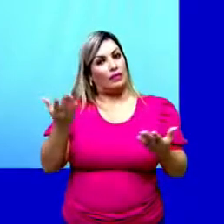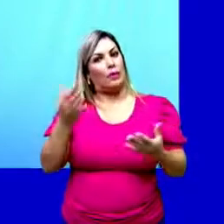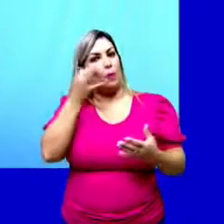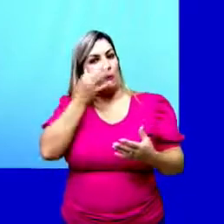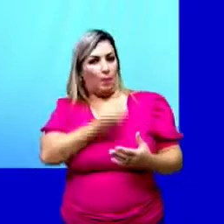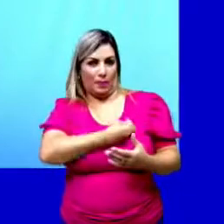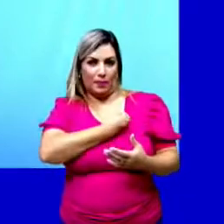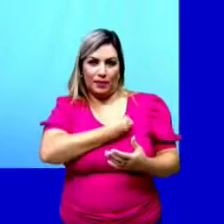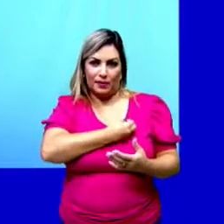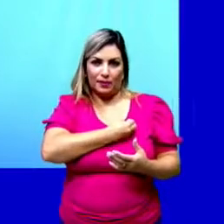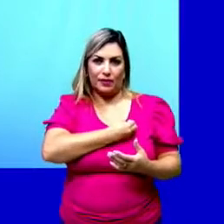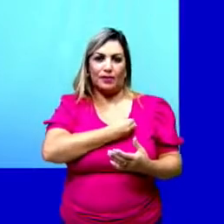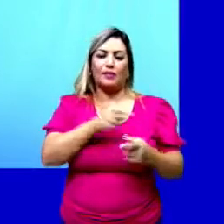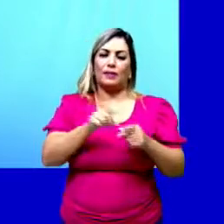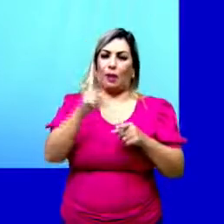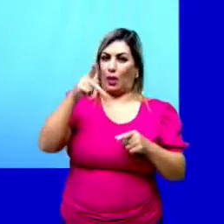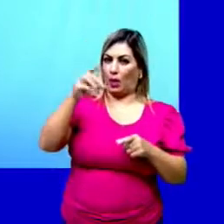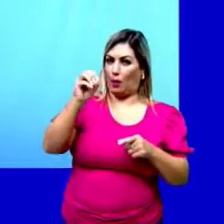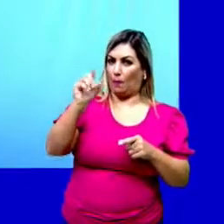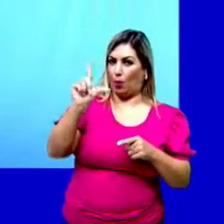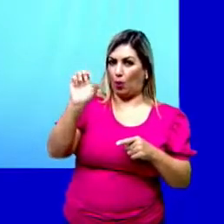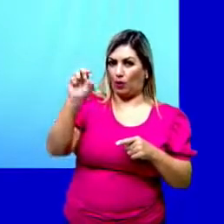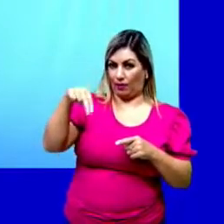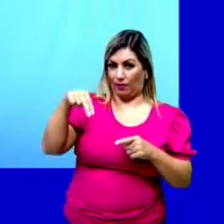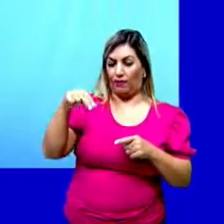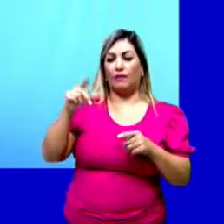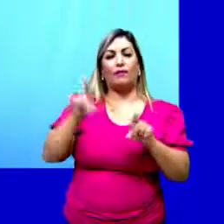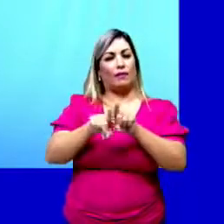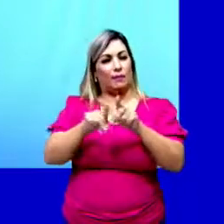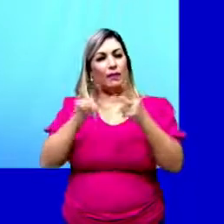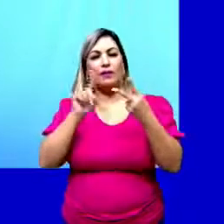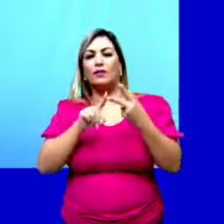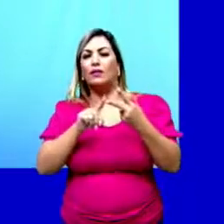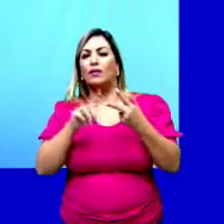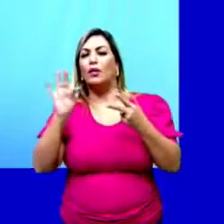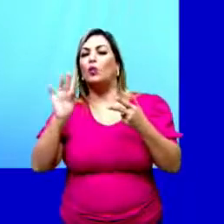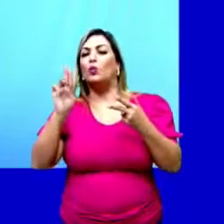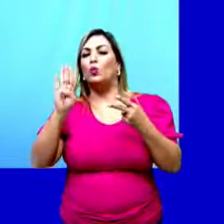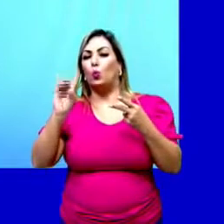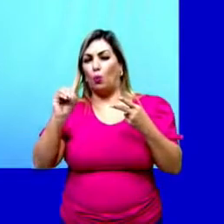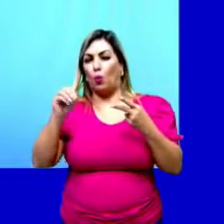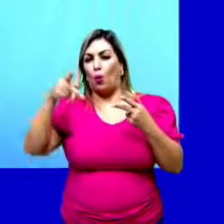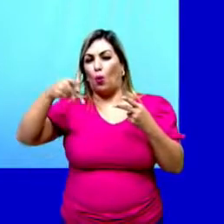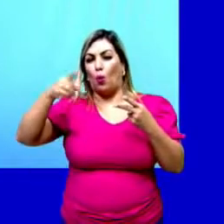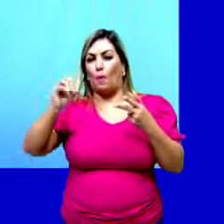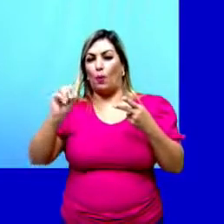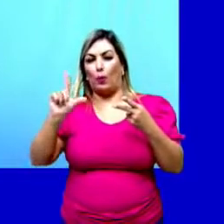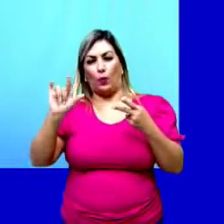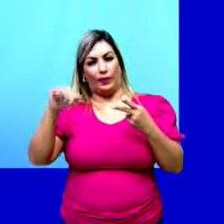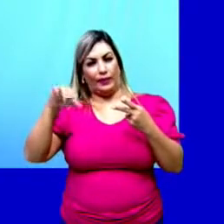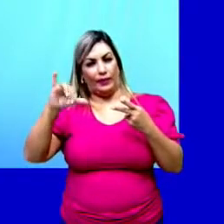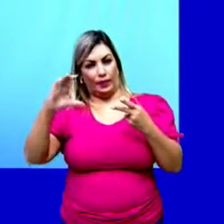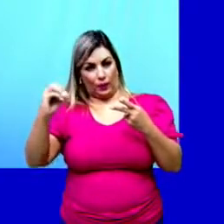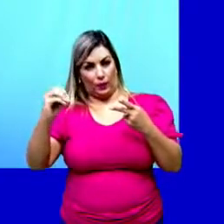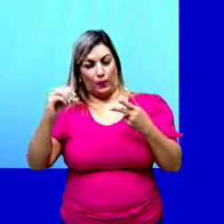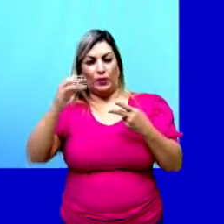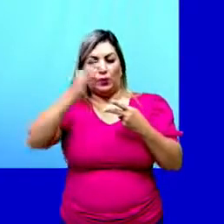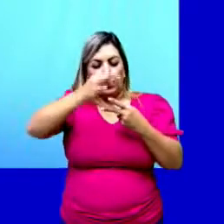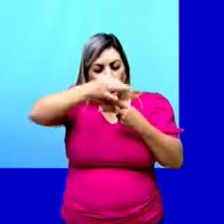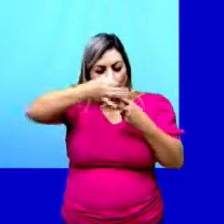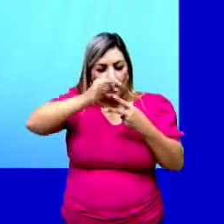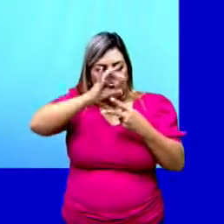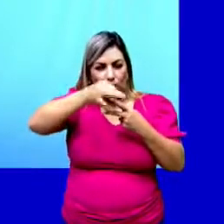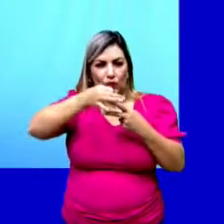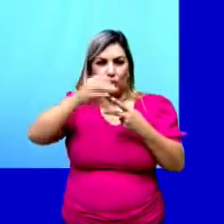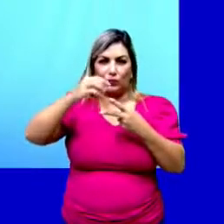presença do grão de pólen e de uma estrutura chamada tubo polínico. Então, o grão de pólen vai